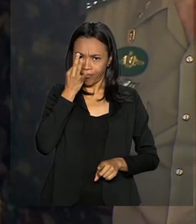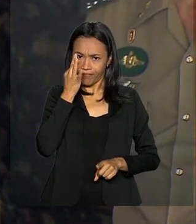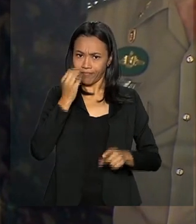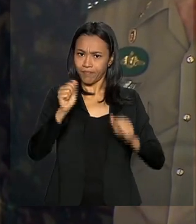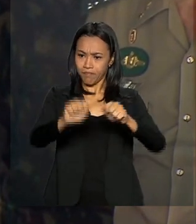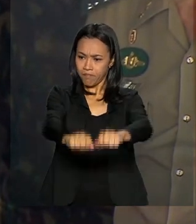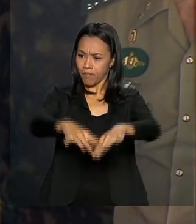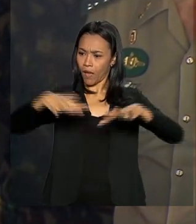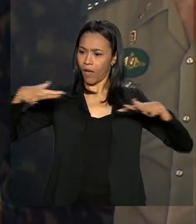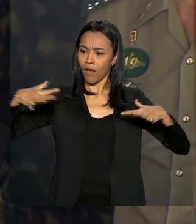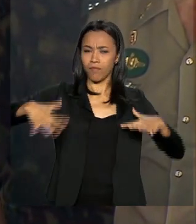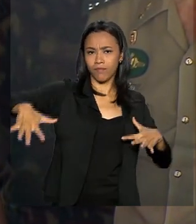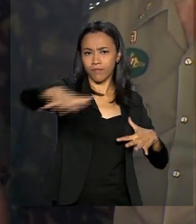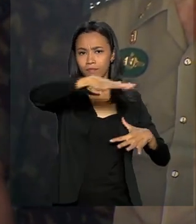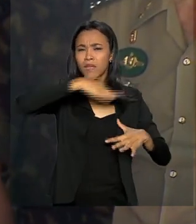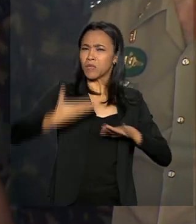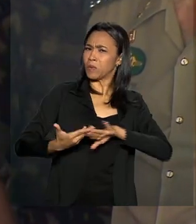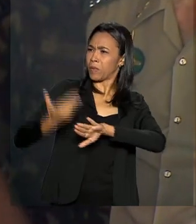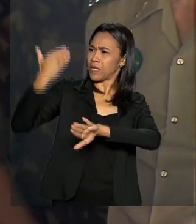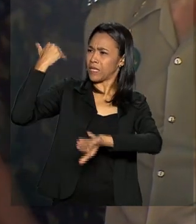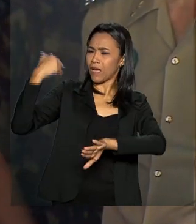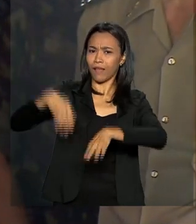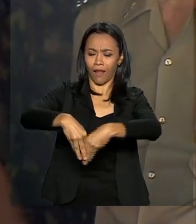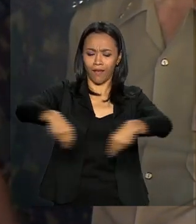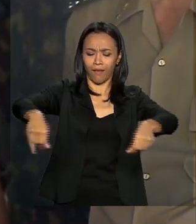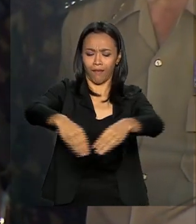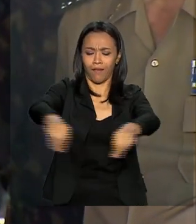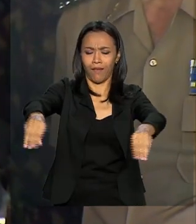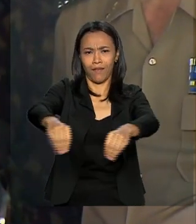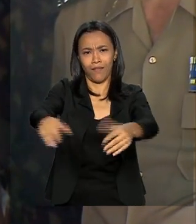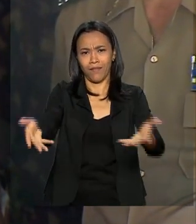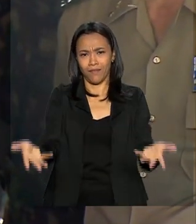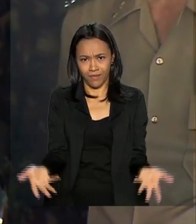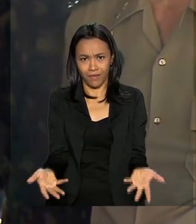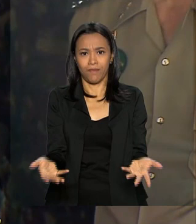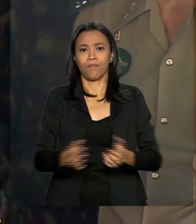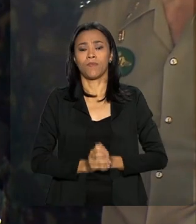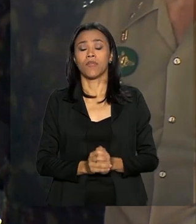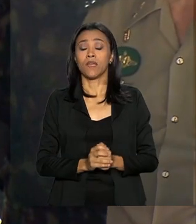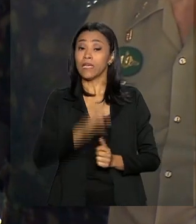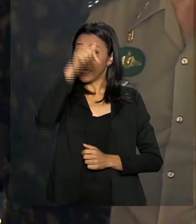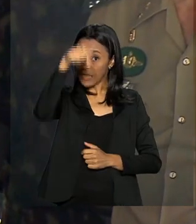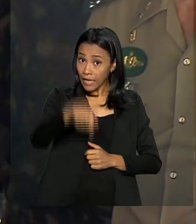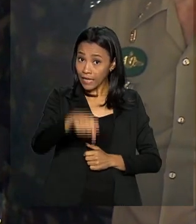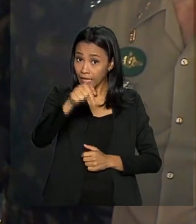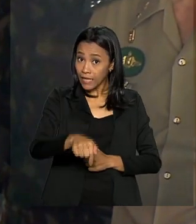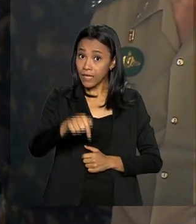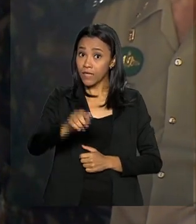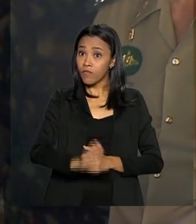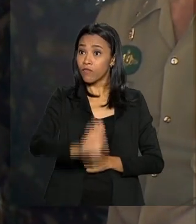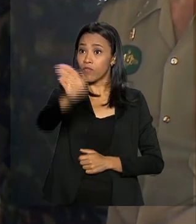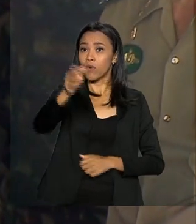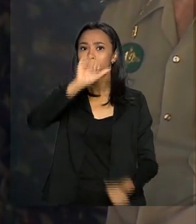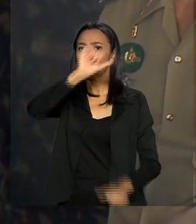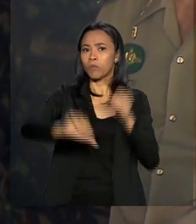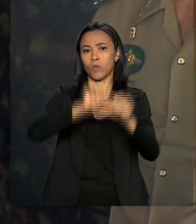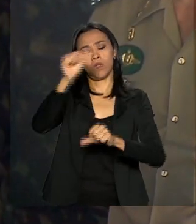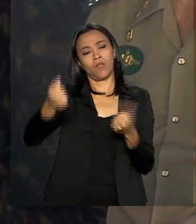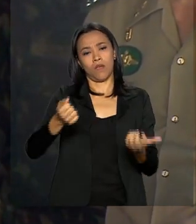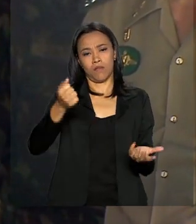que naquele tempo era de areia. E daqui mudaram o nosso país.